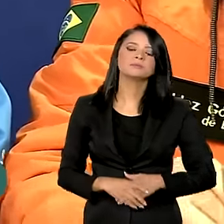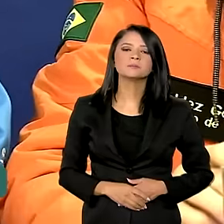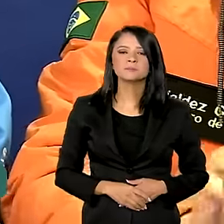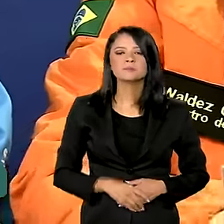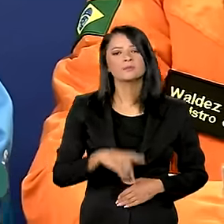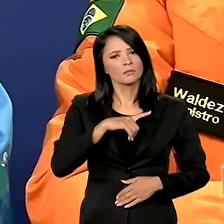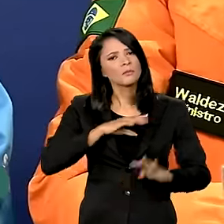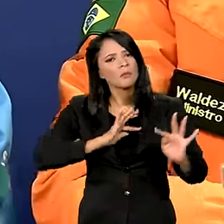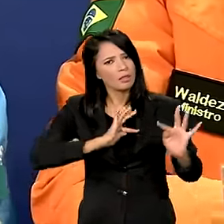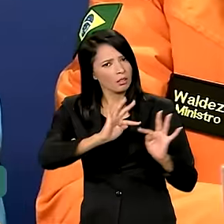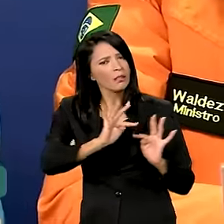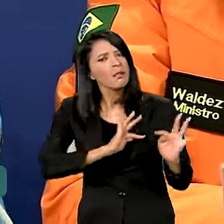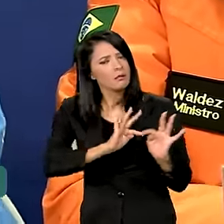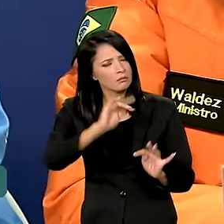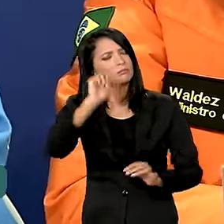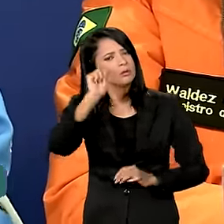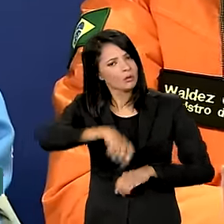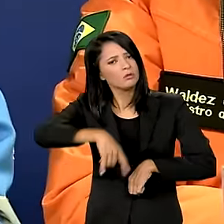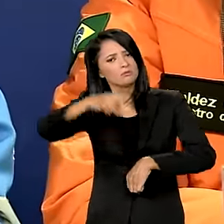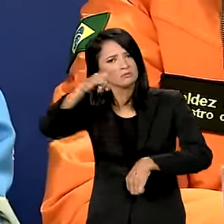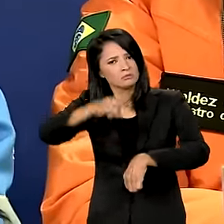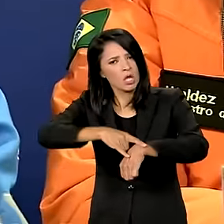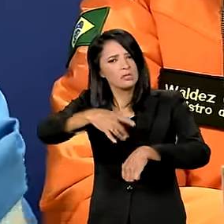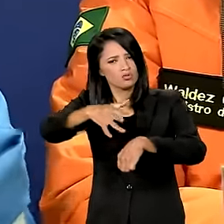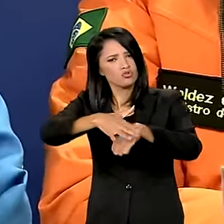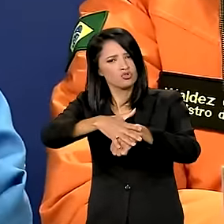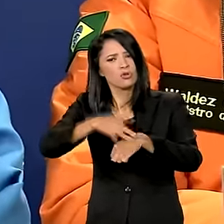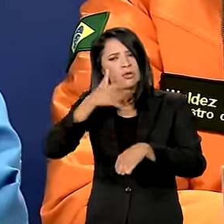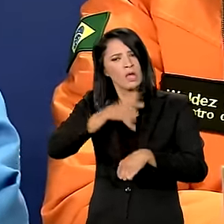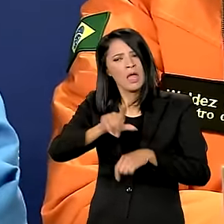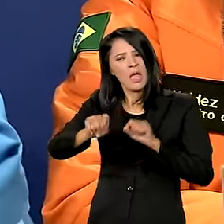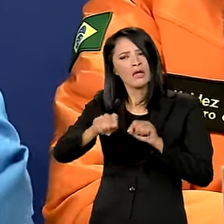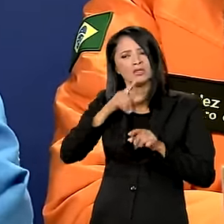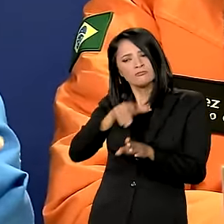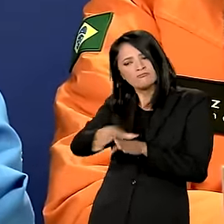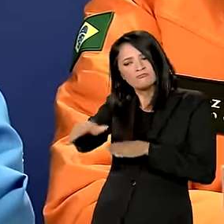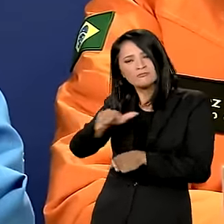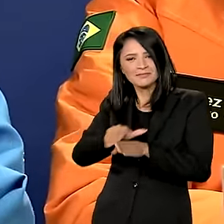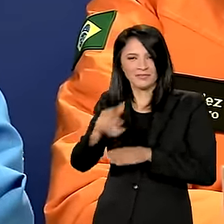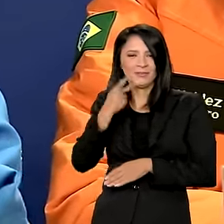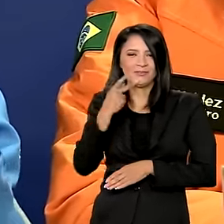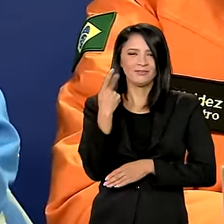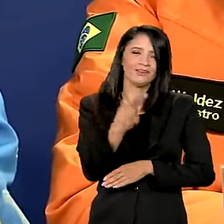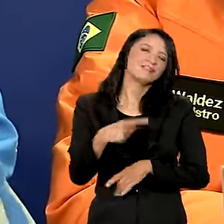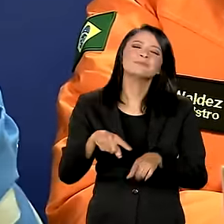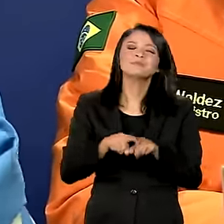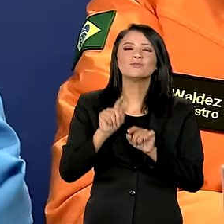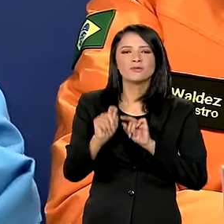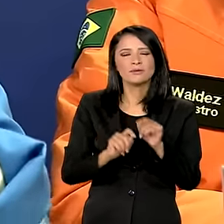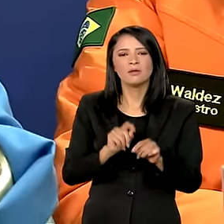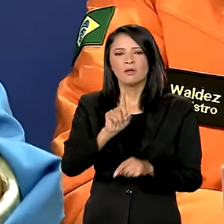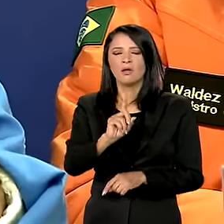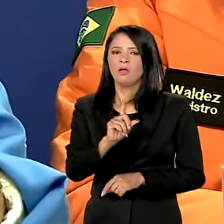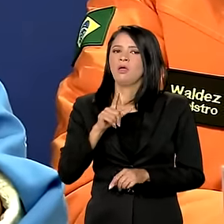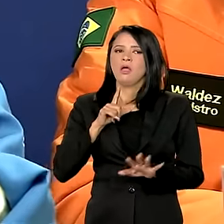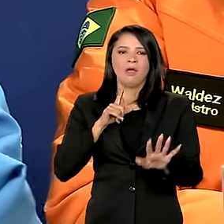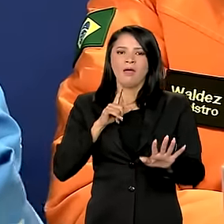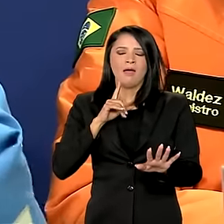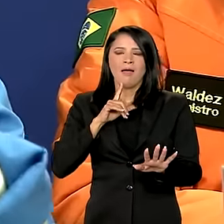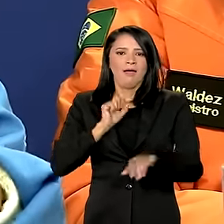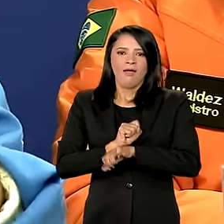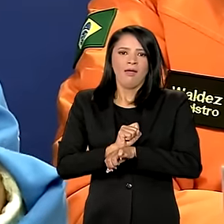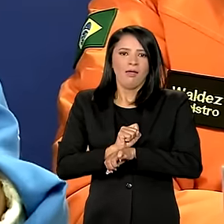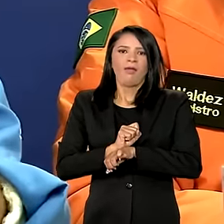tratamento para leptospirose e por essa razão nós recomendamos, eu queria enfatizar isso, que não se